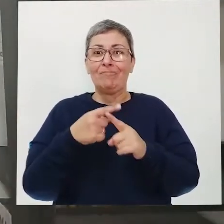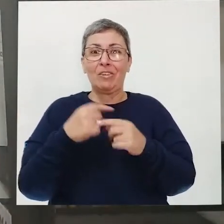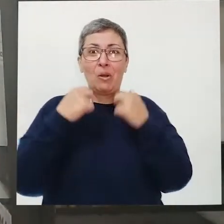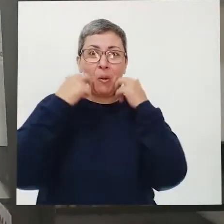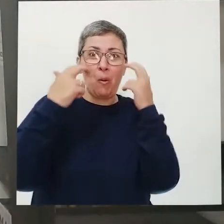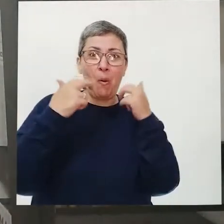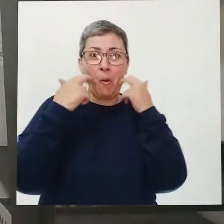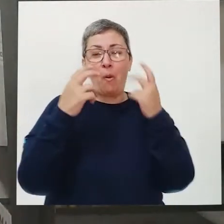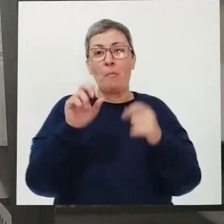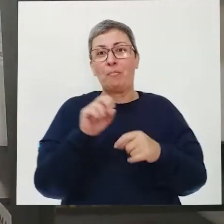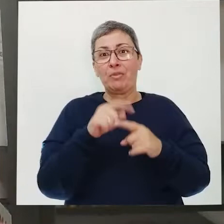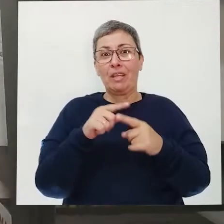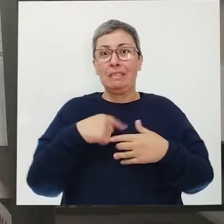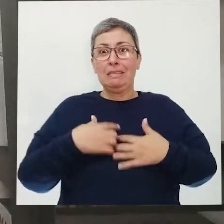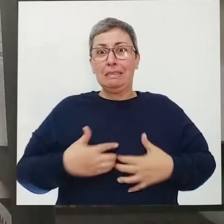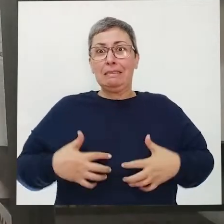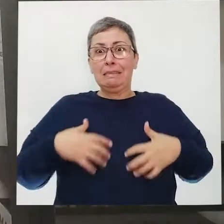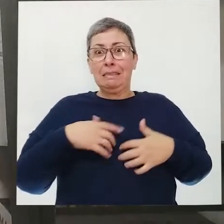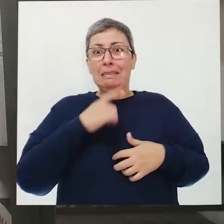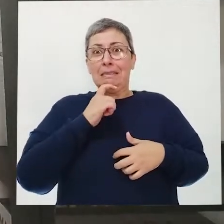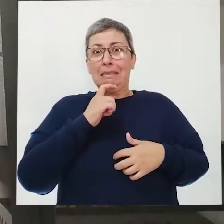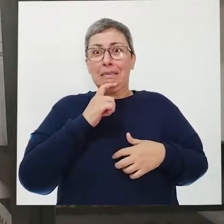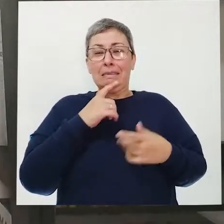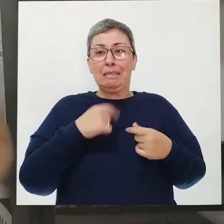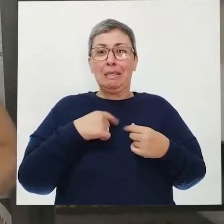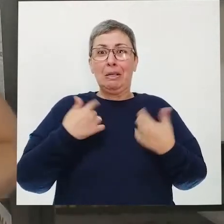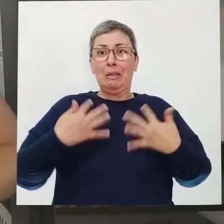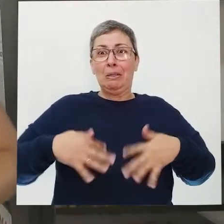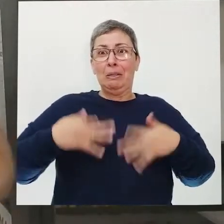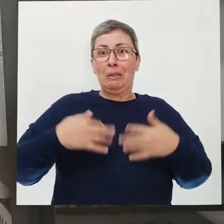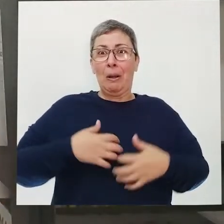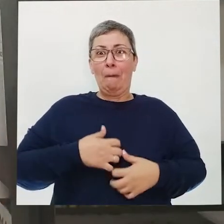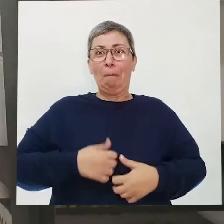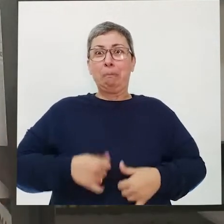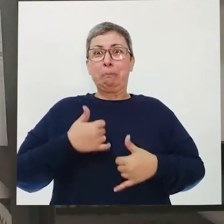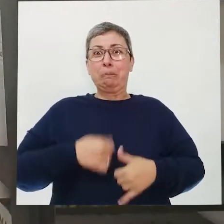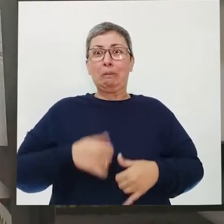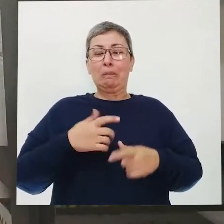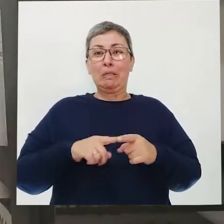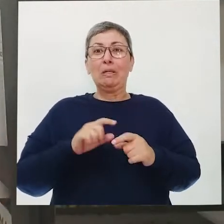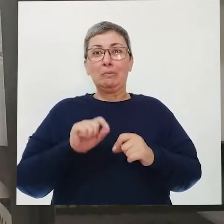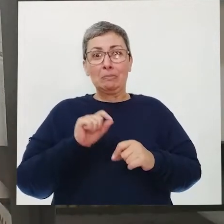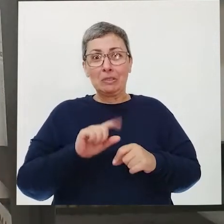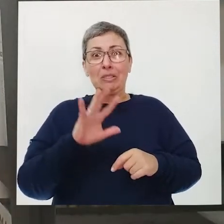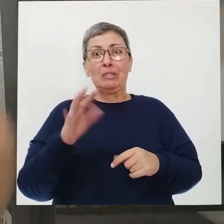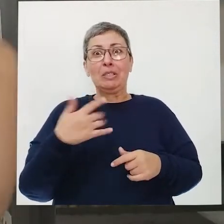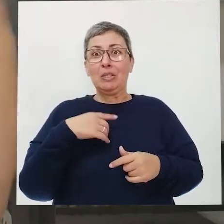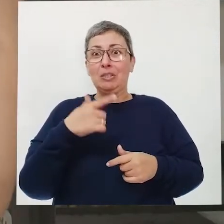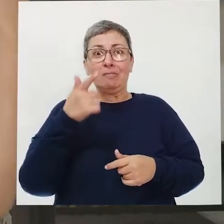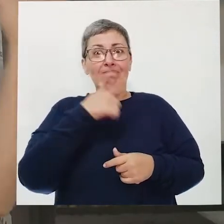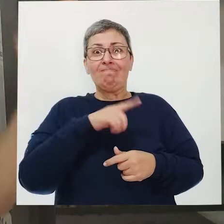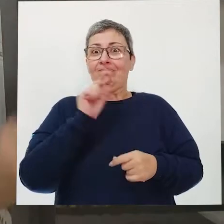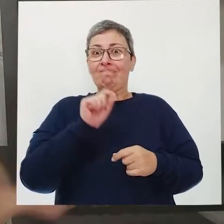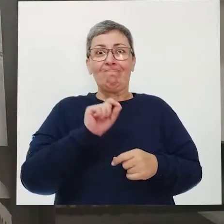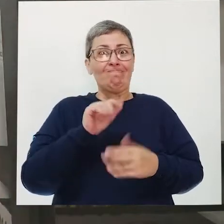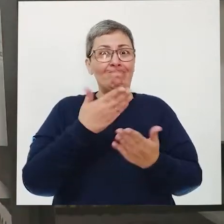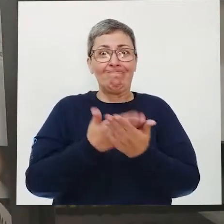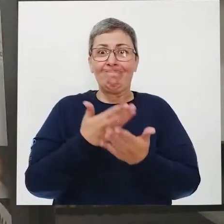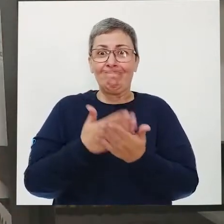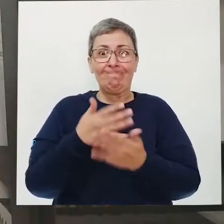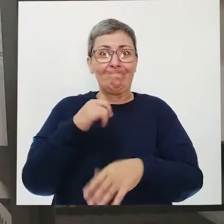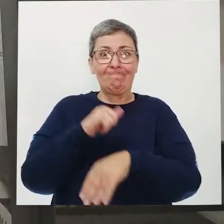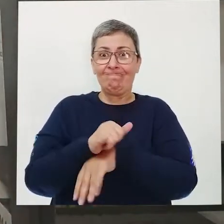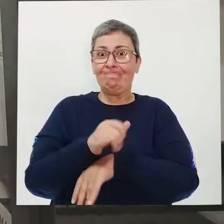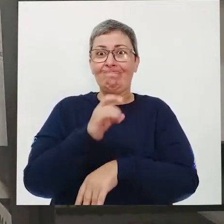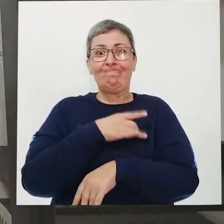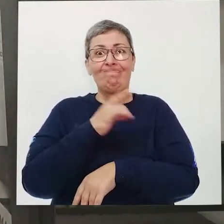por vergonha, né? Dá aquele frio na barriga, dor, né? De barriga. E pode até acontecer de vocês nem conseguirem ir para a aula. A gente